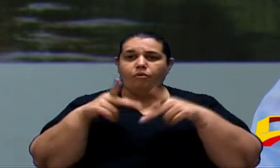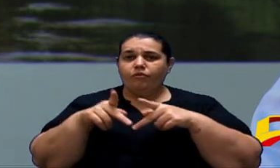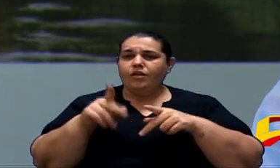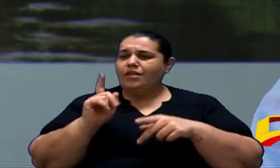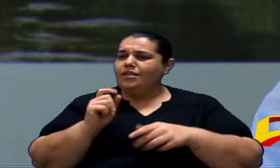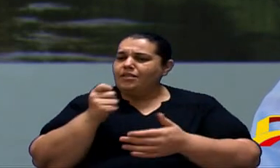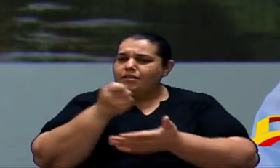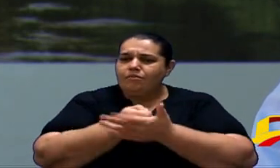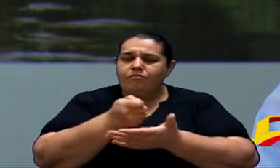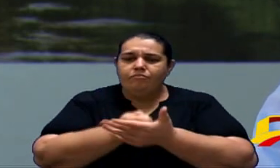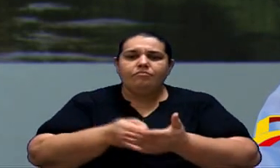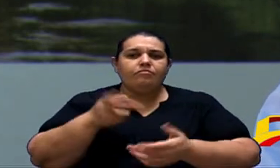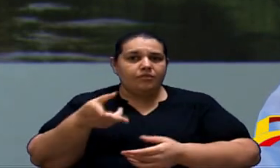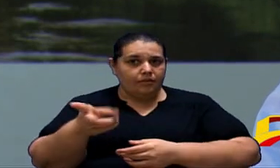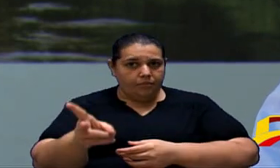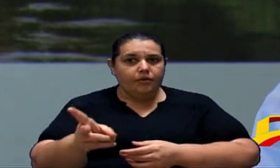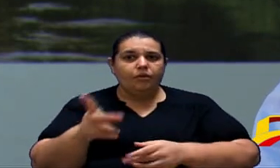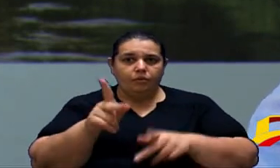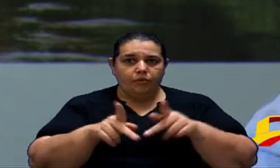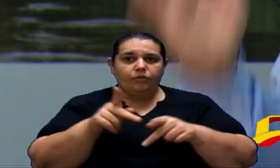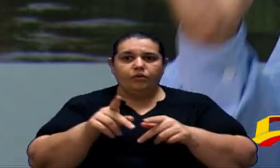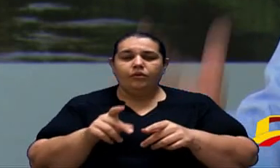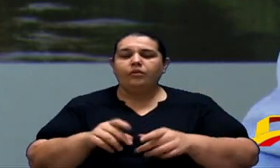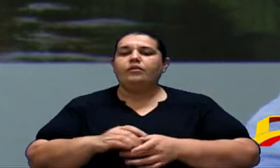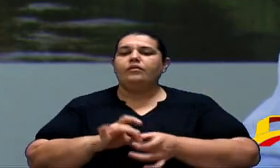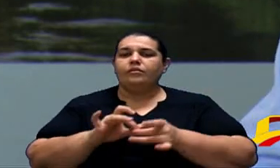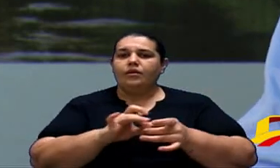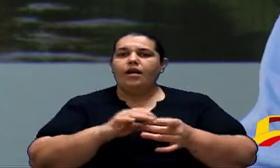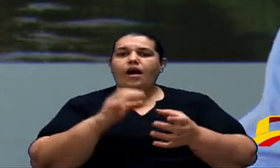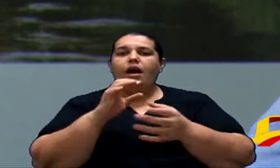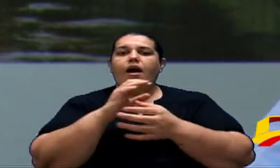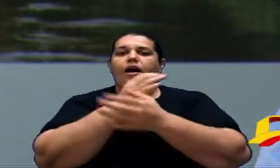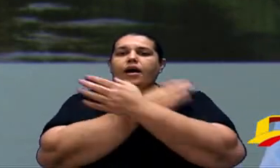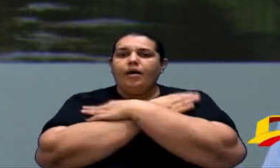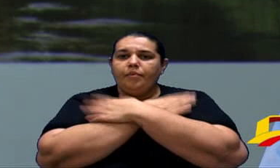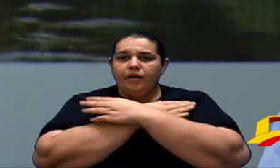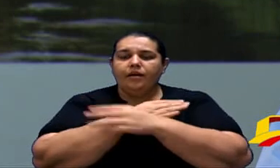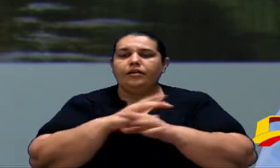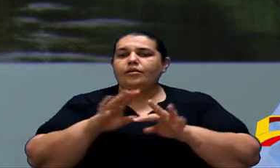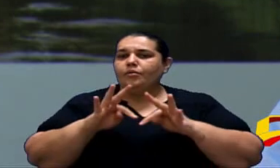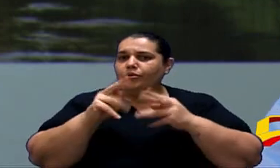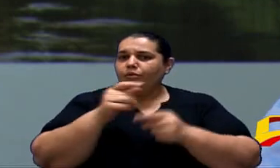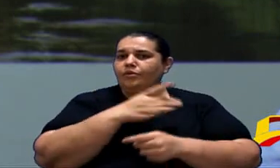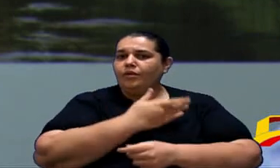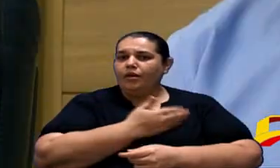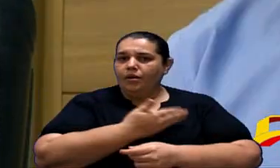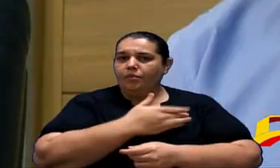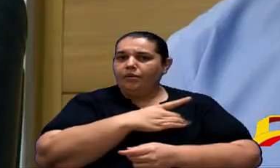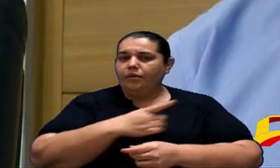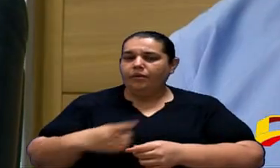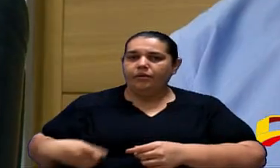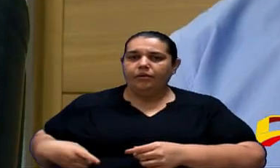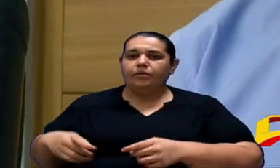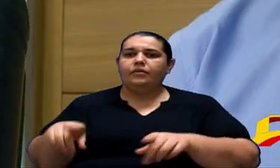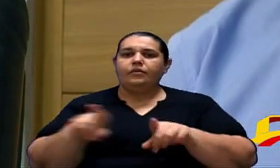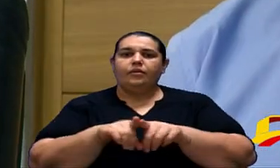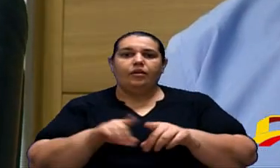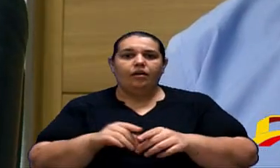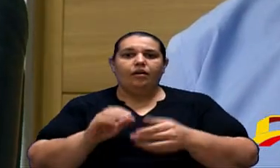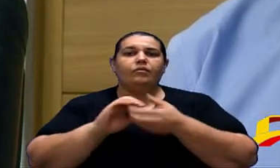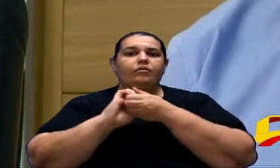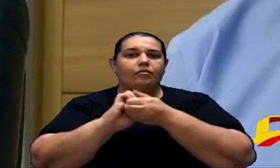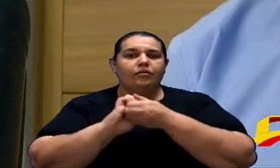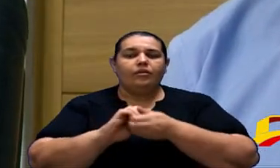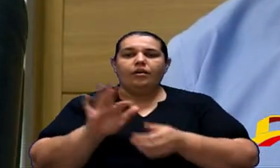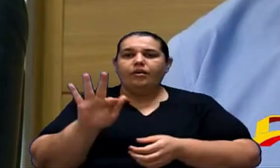Está Do Lado Do Povo Também Tá E Sorrindo Para Brasil Deixa Também O nosso Abraço Para Deputada Viu Quero Cumprimentar Todos Estão Presente Aqui